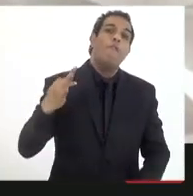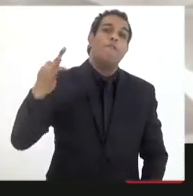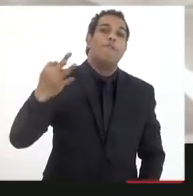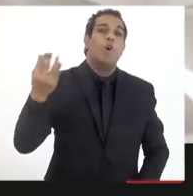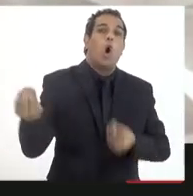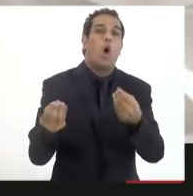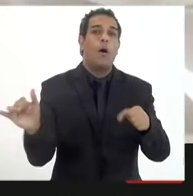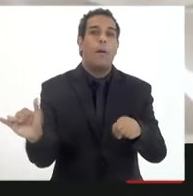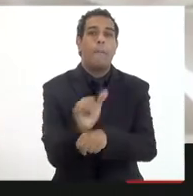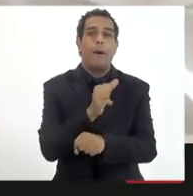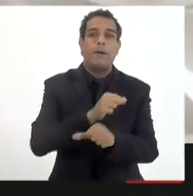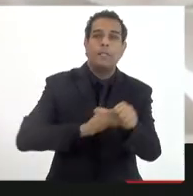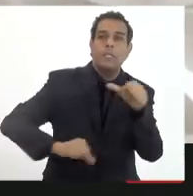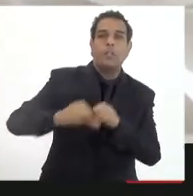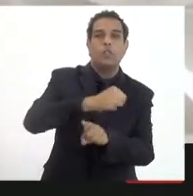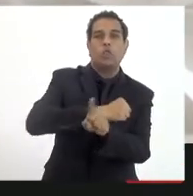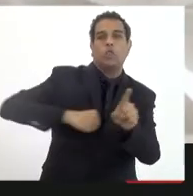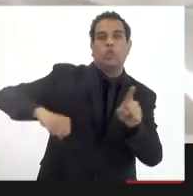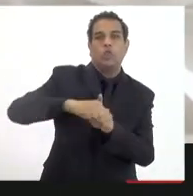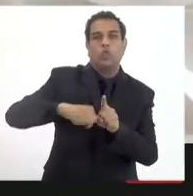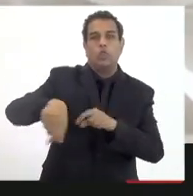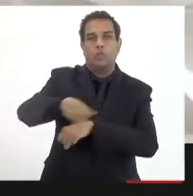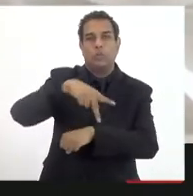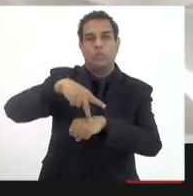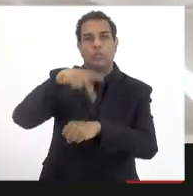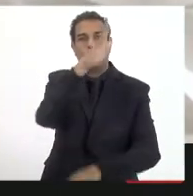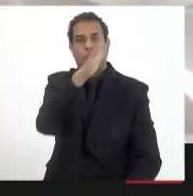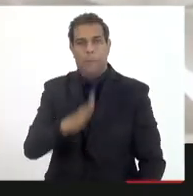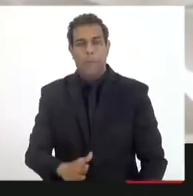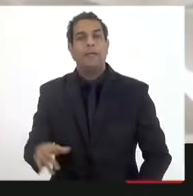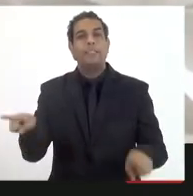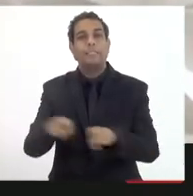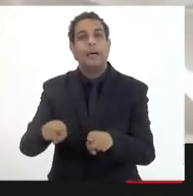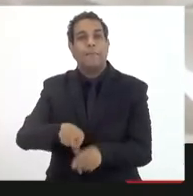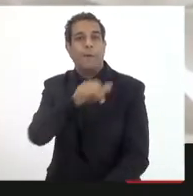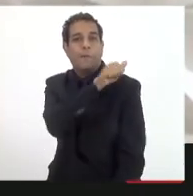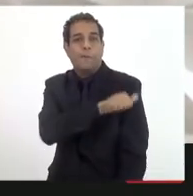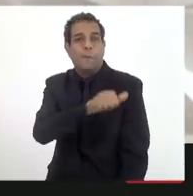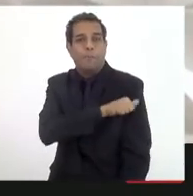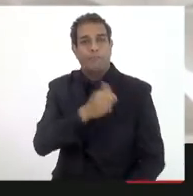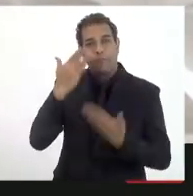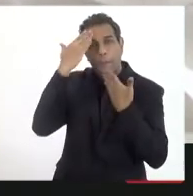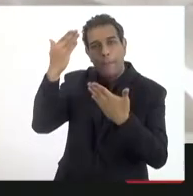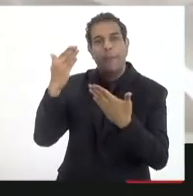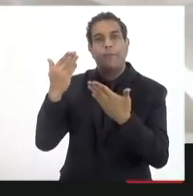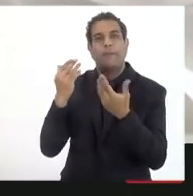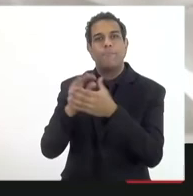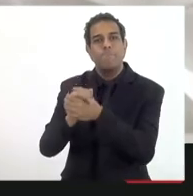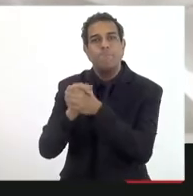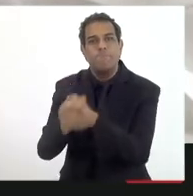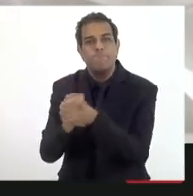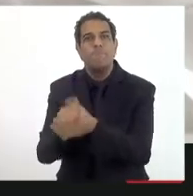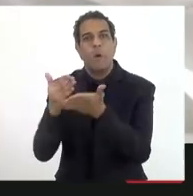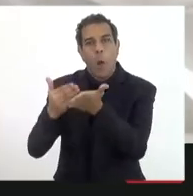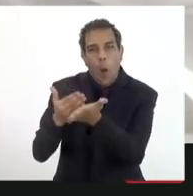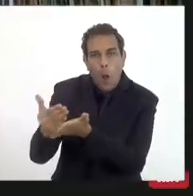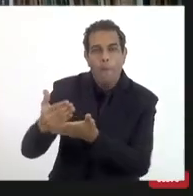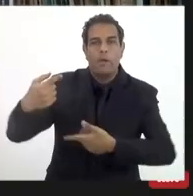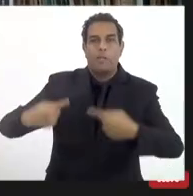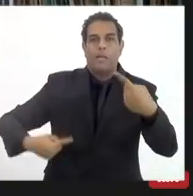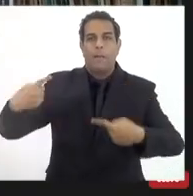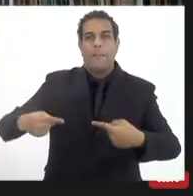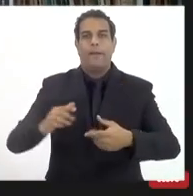fazer a transformação social que esse país precisa e o nosso Estado também. Muito obrigada e parabéns mais uma vez pela sua iniciativa.